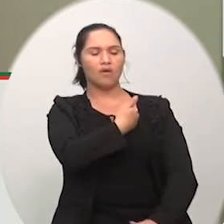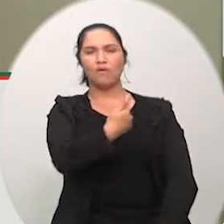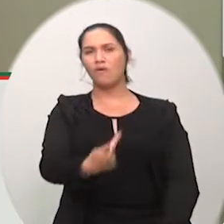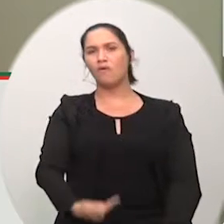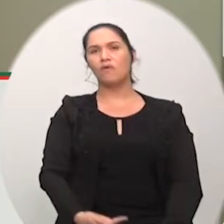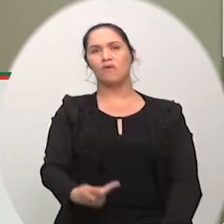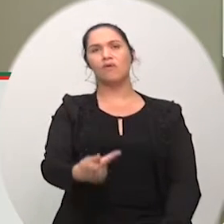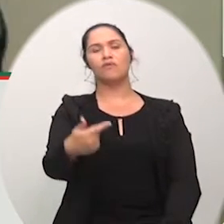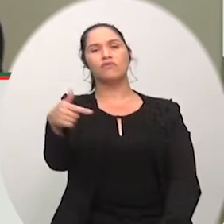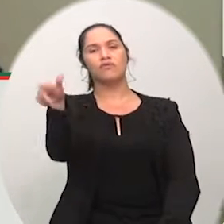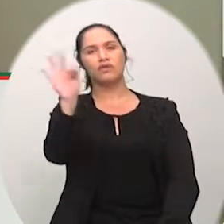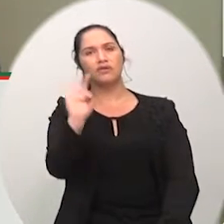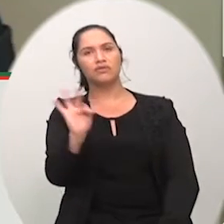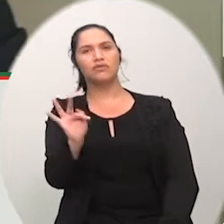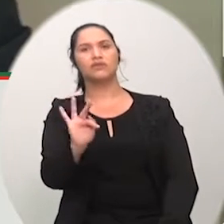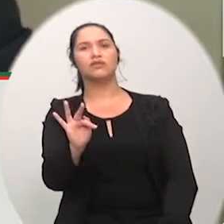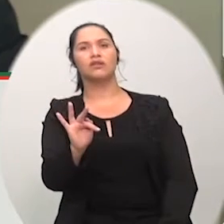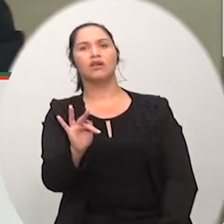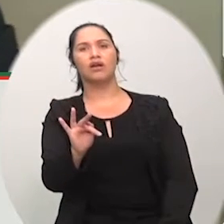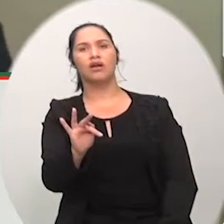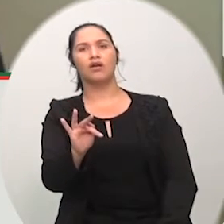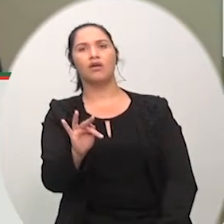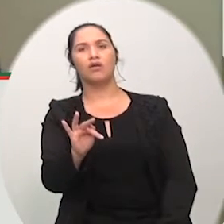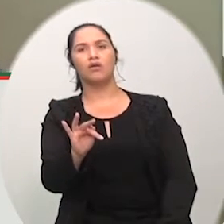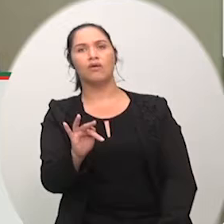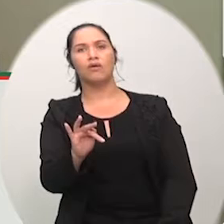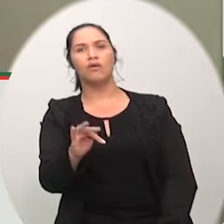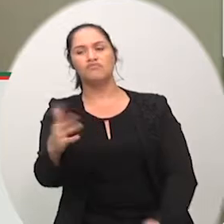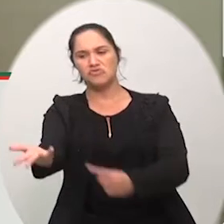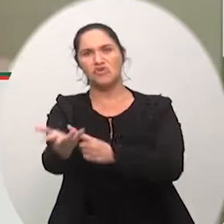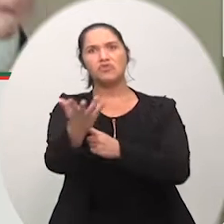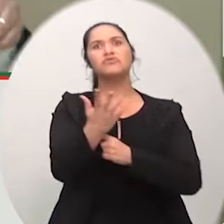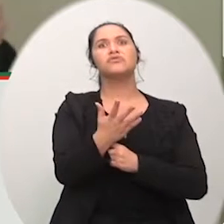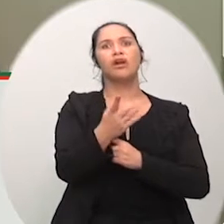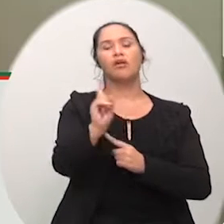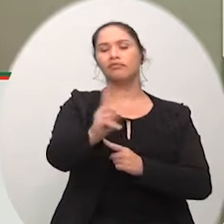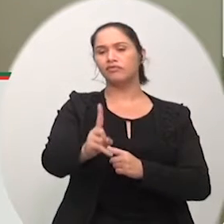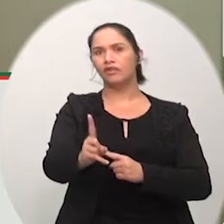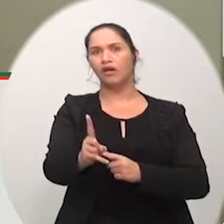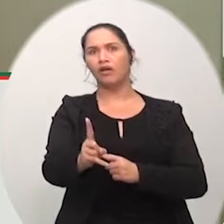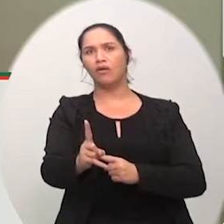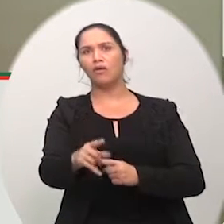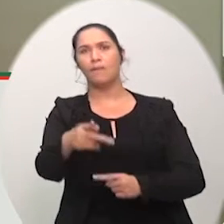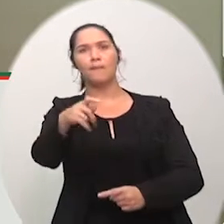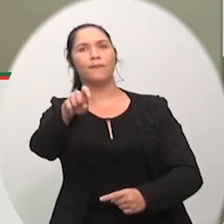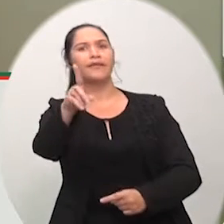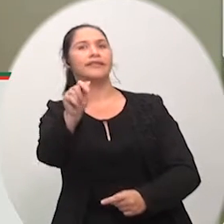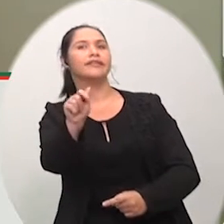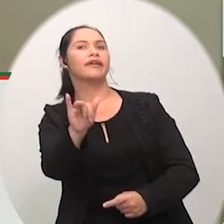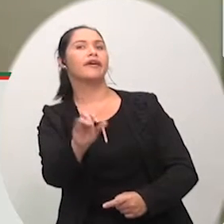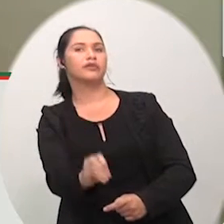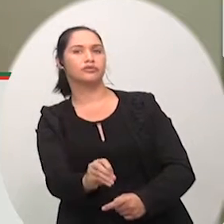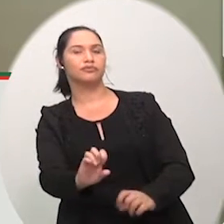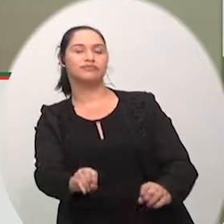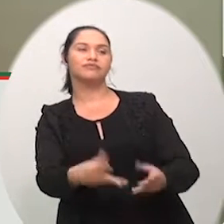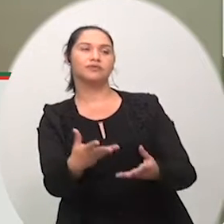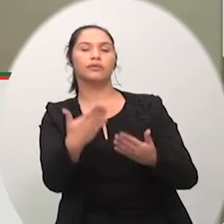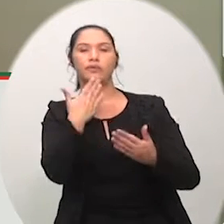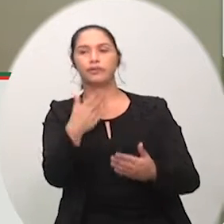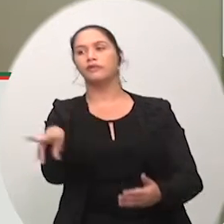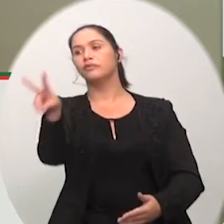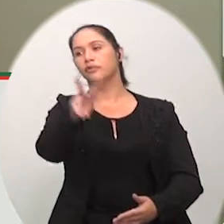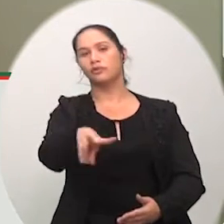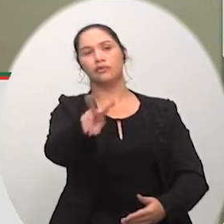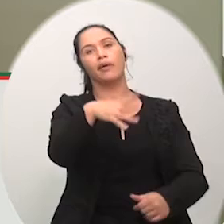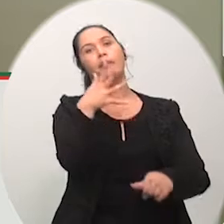a nossa região não trazer pedágio e levar o nosso dinheiro daqui para lá então por isso que a participação de vocês todos também é muito importante na quinta